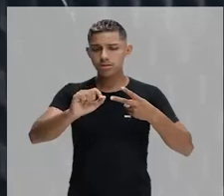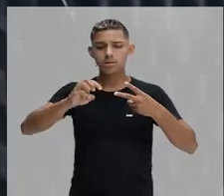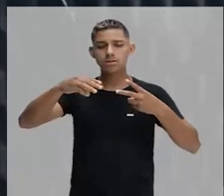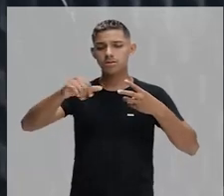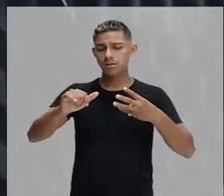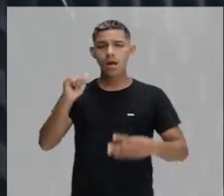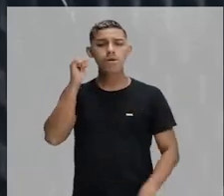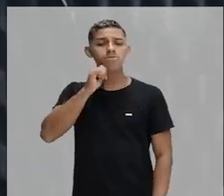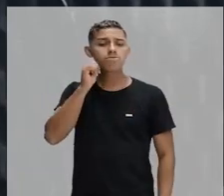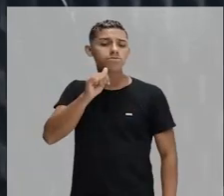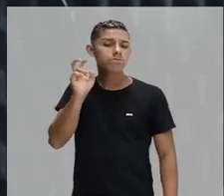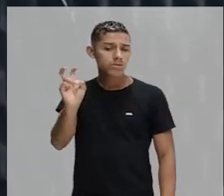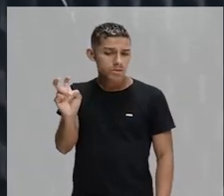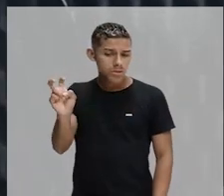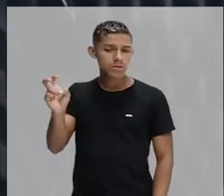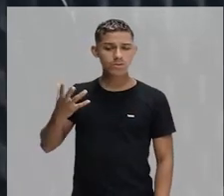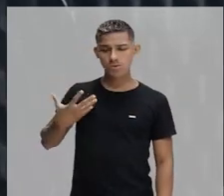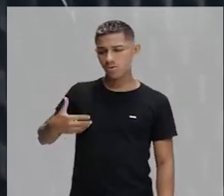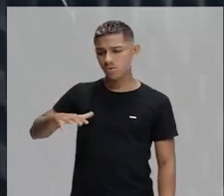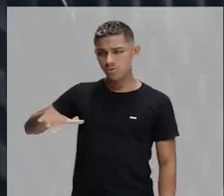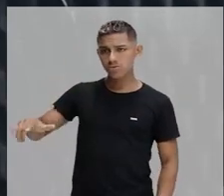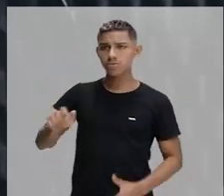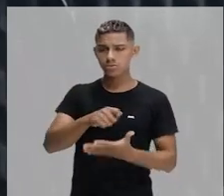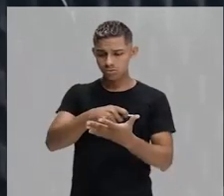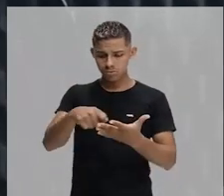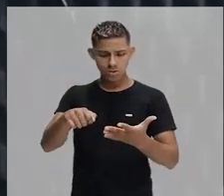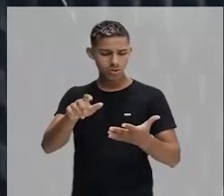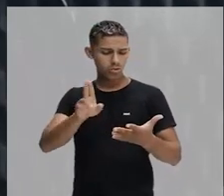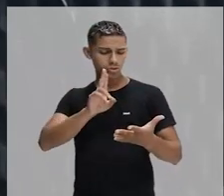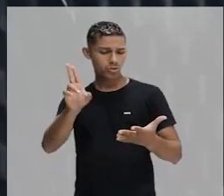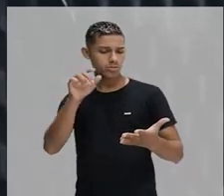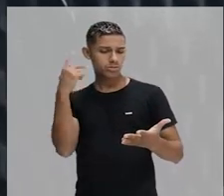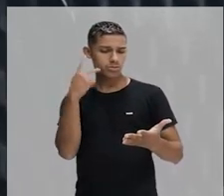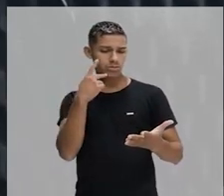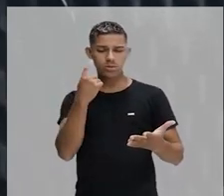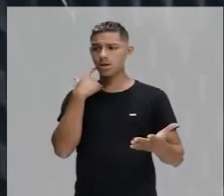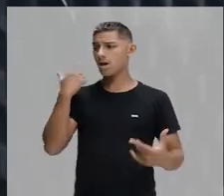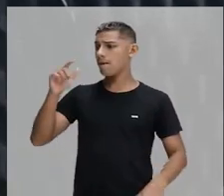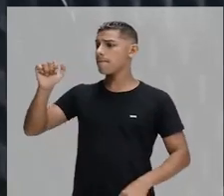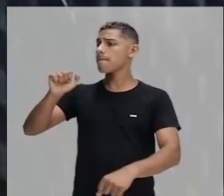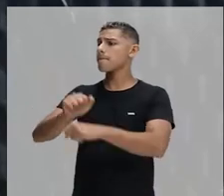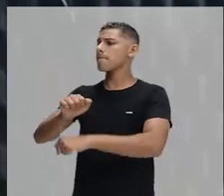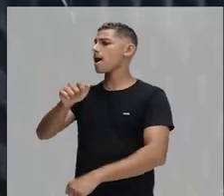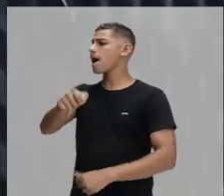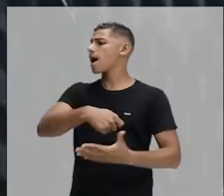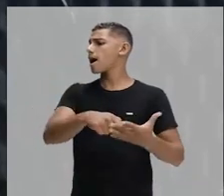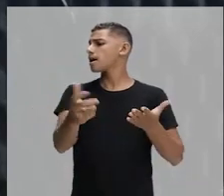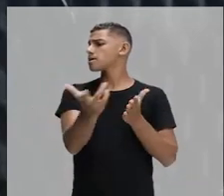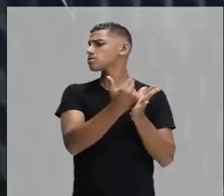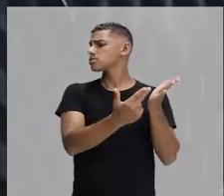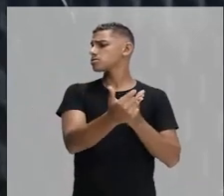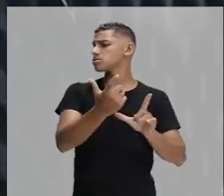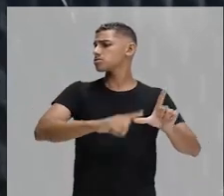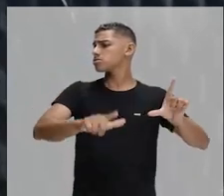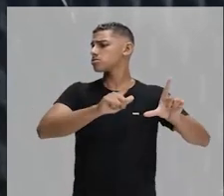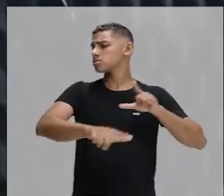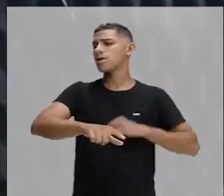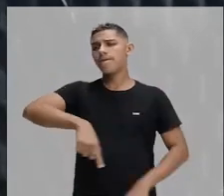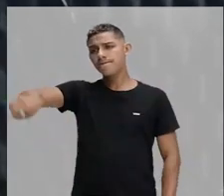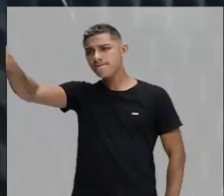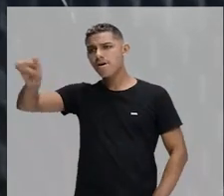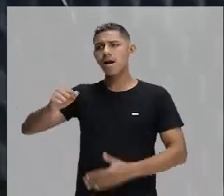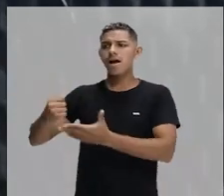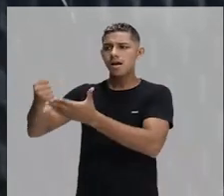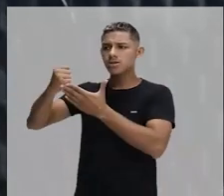garotinha de 5 anos, ela está ali escrevendo o nome dela e aí a mãe diz, para de estar desenhando letra, Maria. Vai